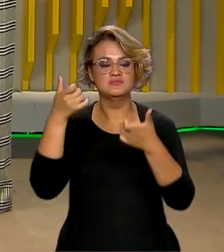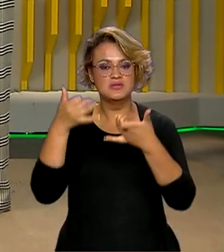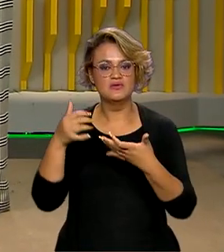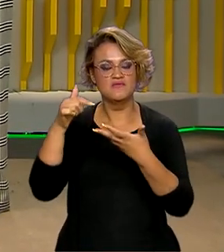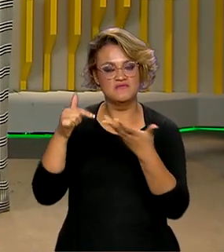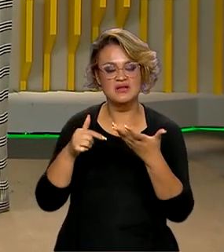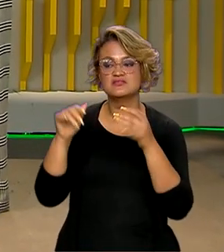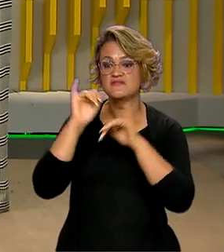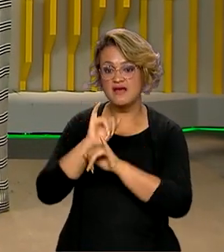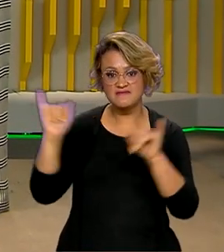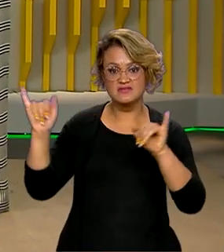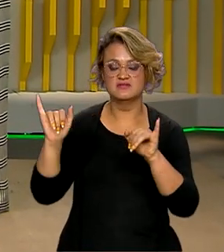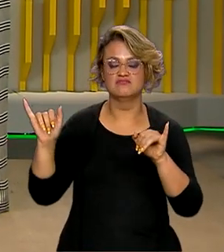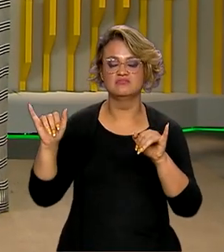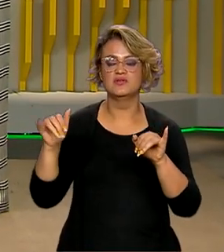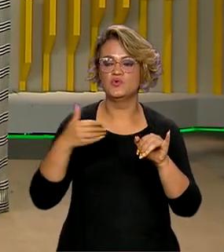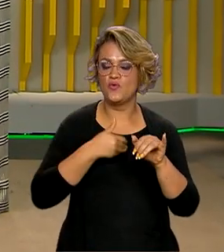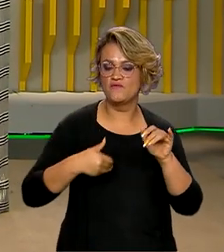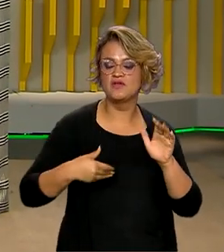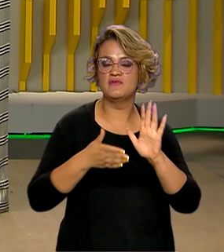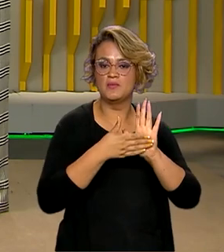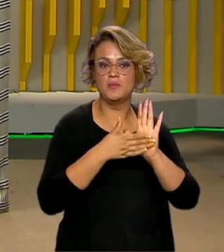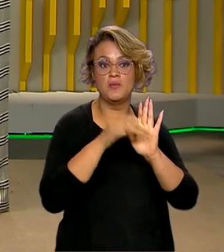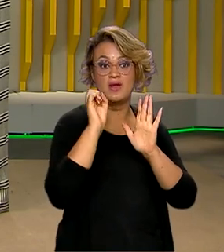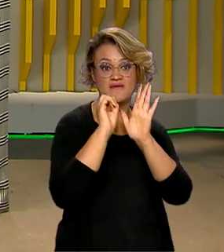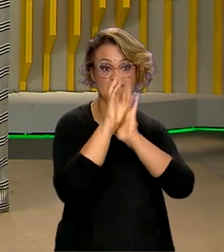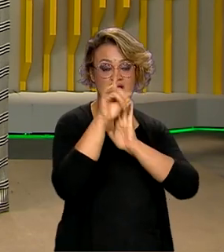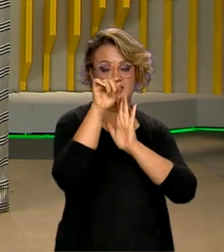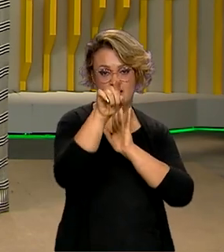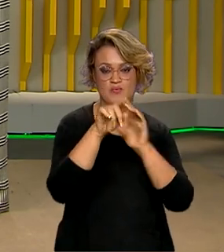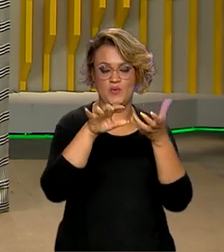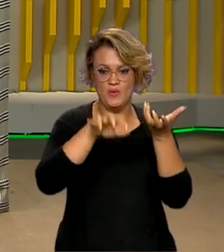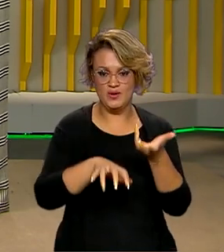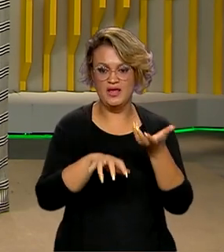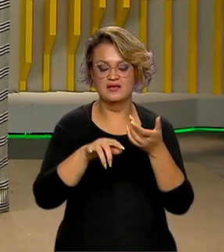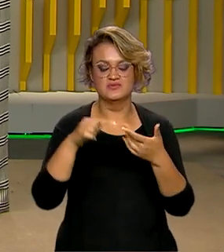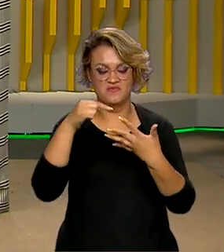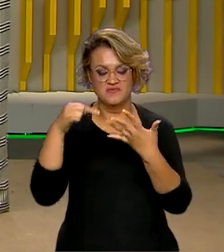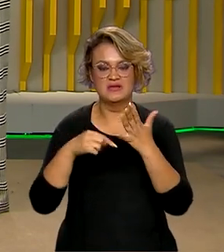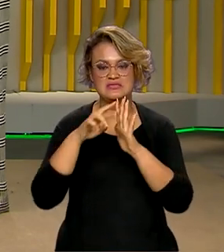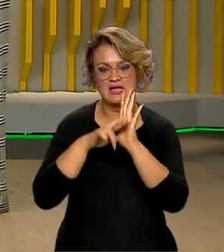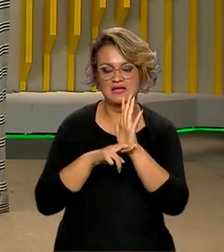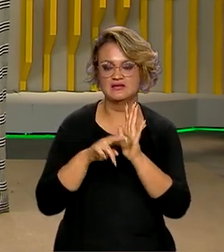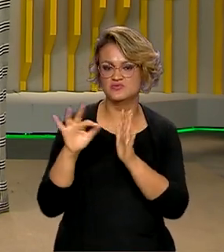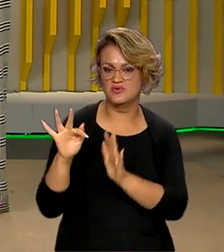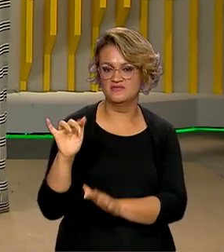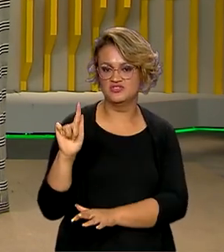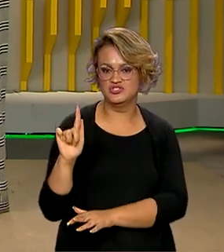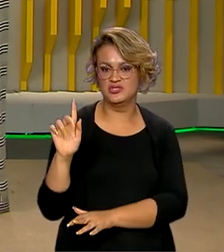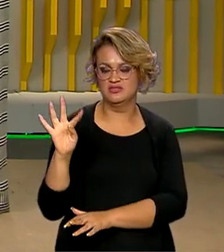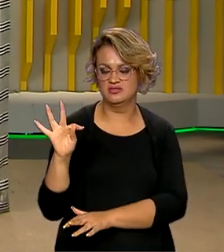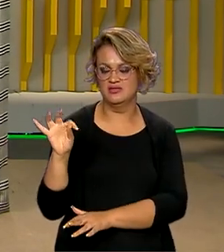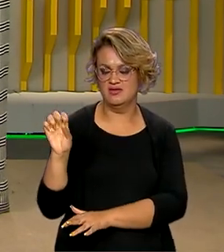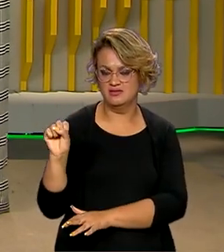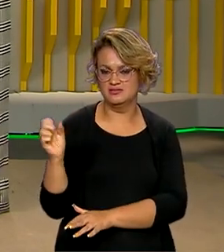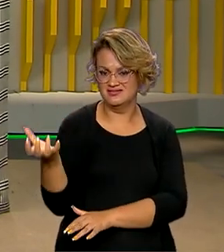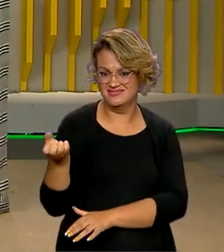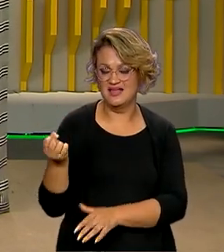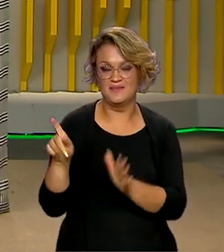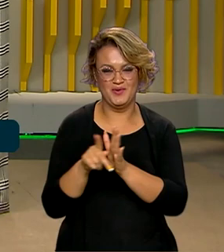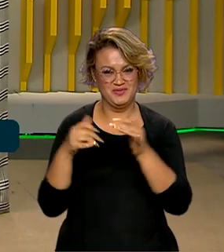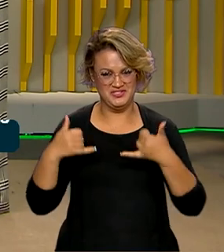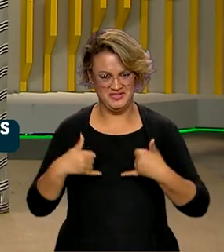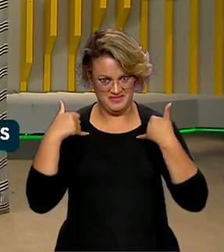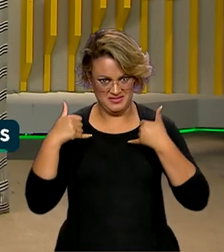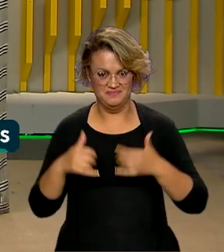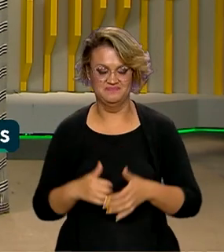para anunciar que o governo vai propor ao Congresso mudanças no funcionamento do saque-aniversário. A modalidade